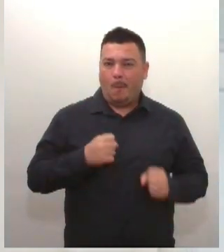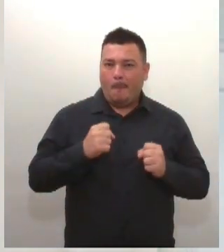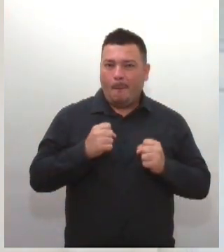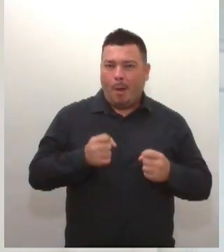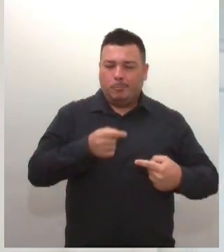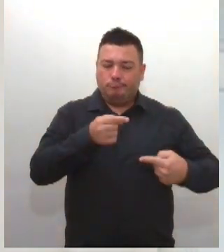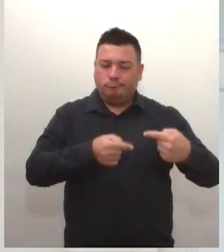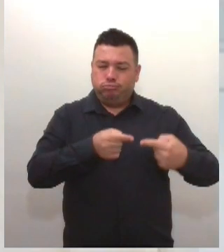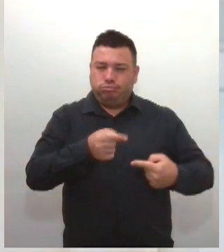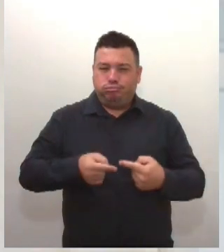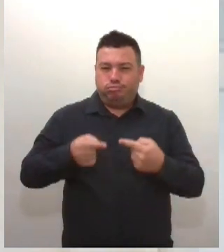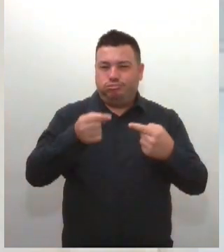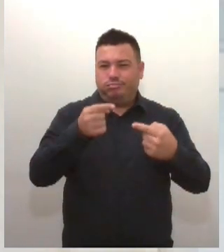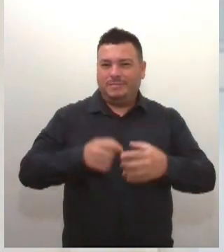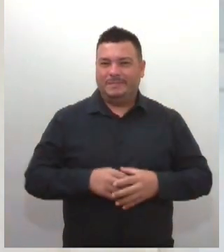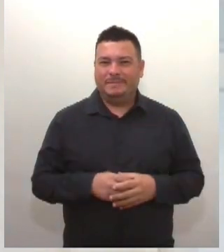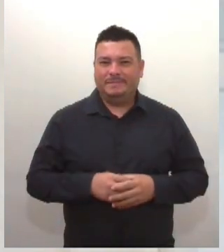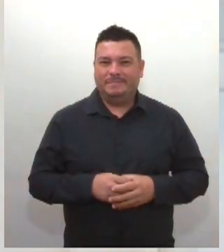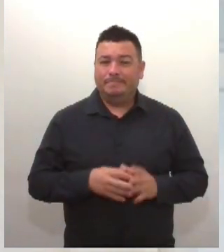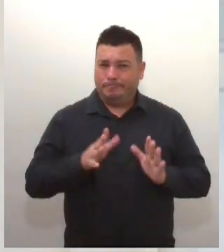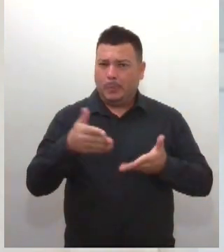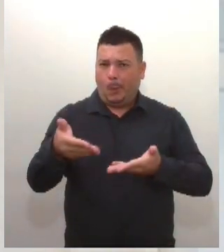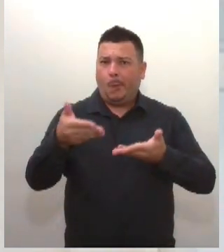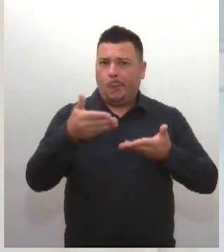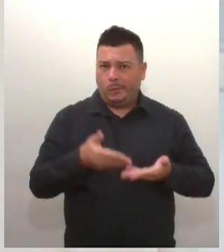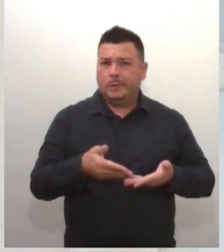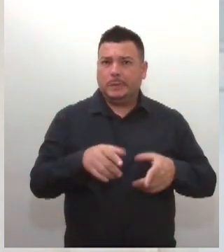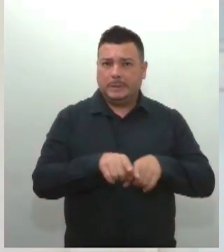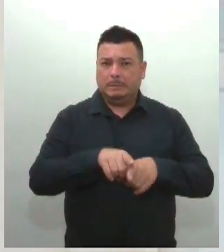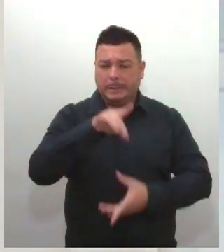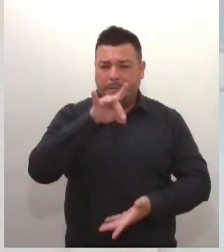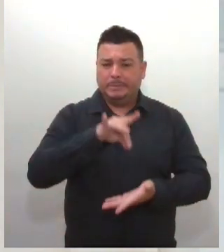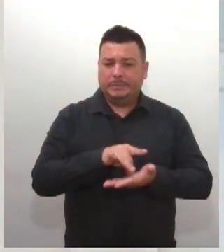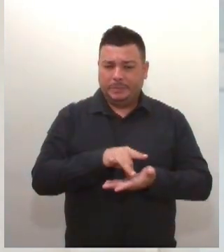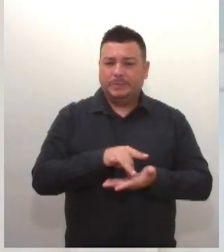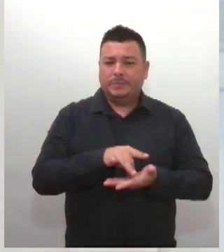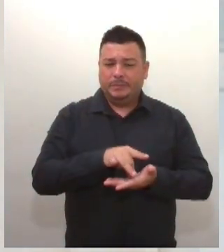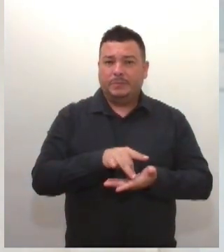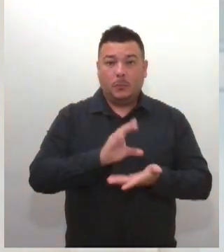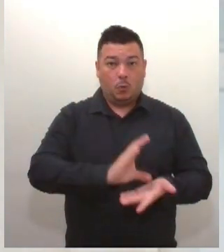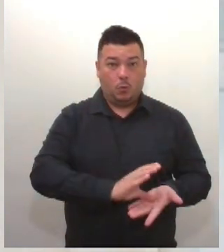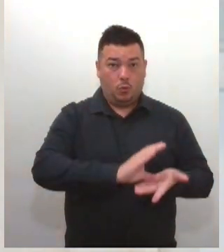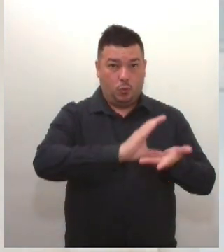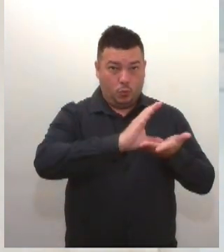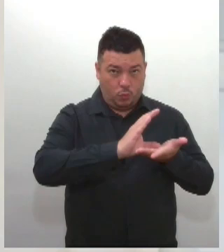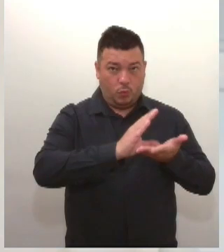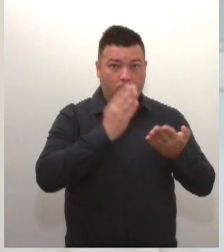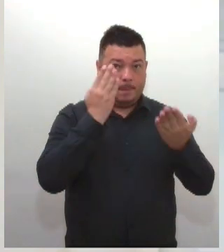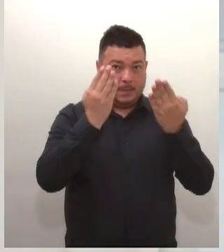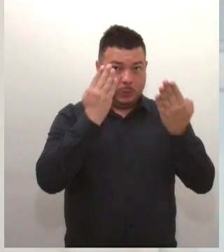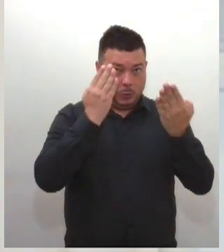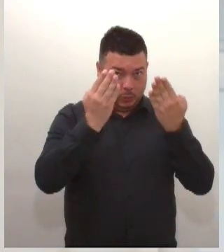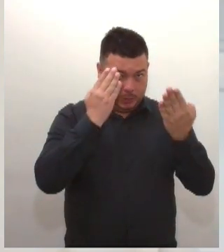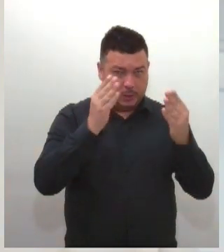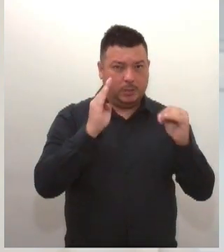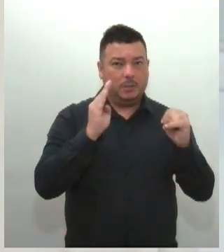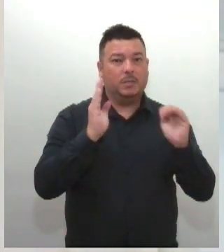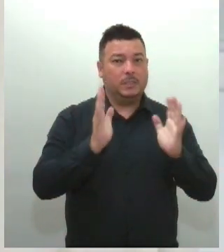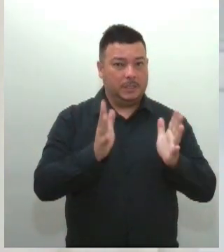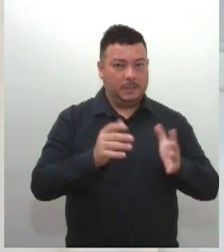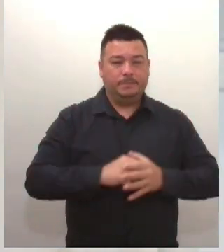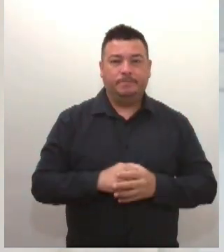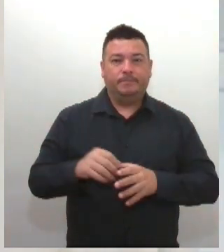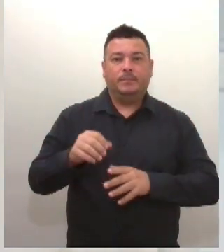Já foram convidados e confirmados o Conselho de Psicologia e Associação de